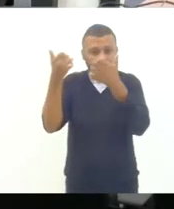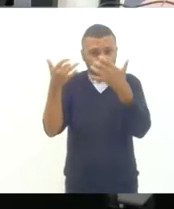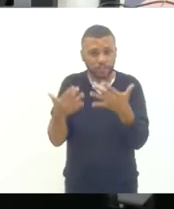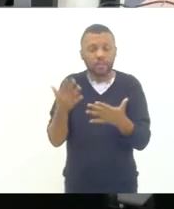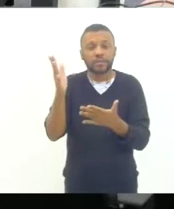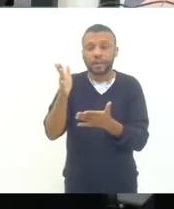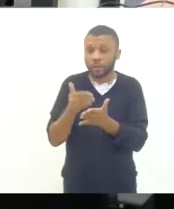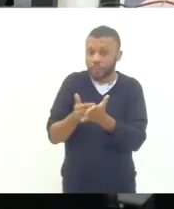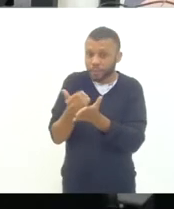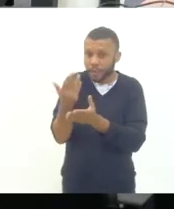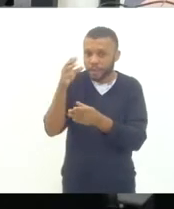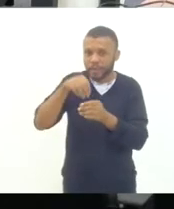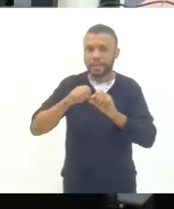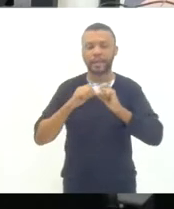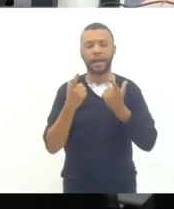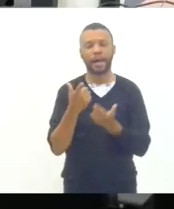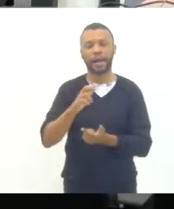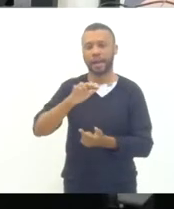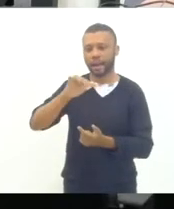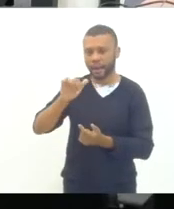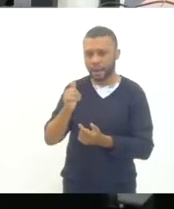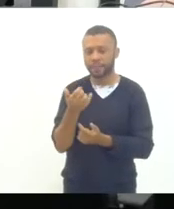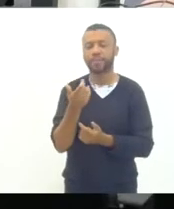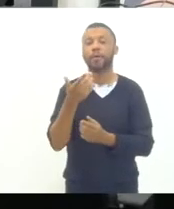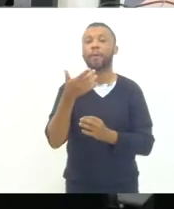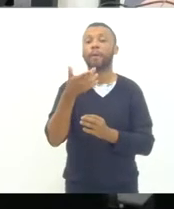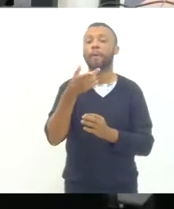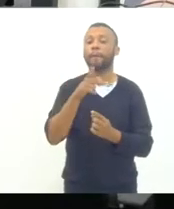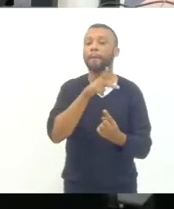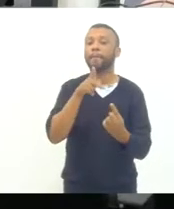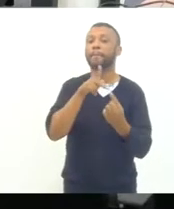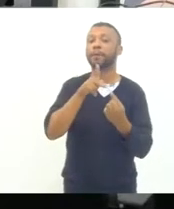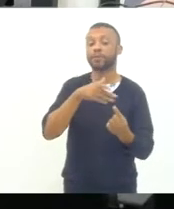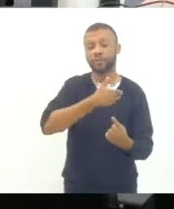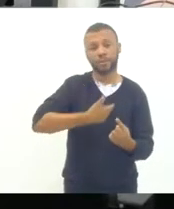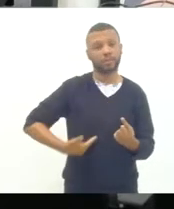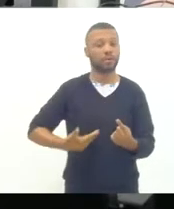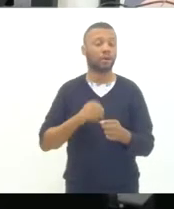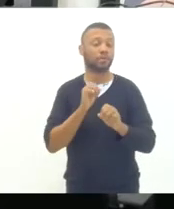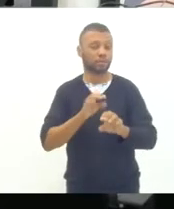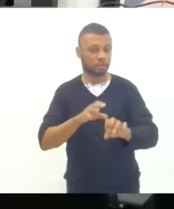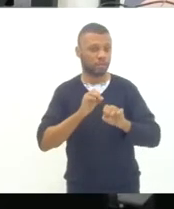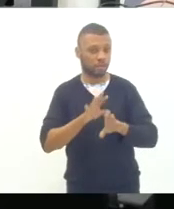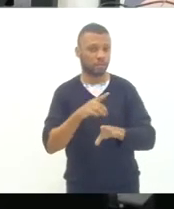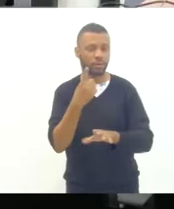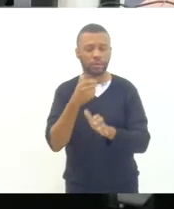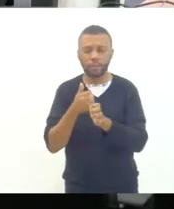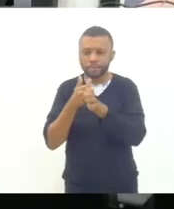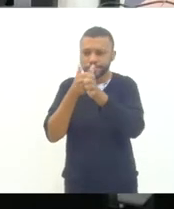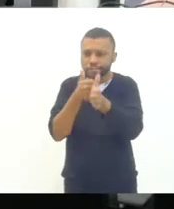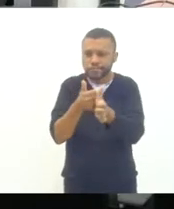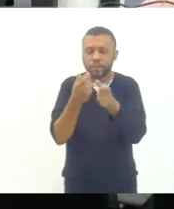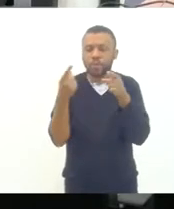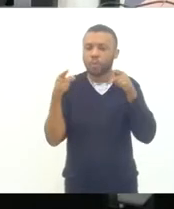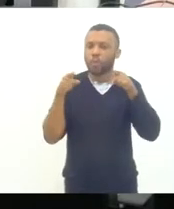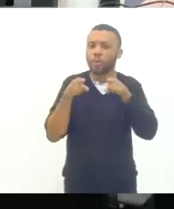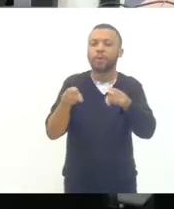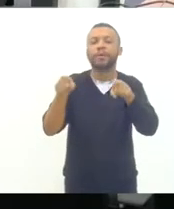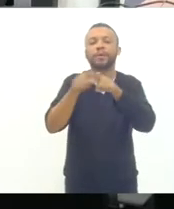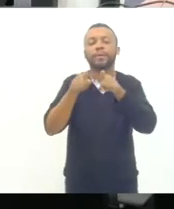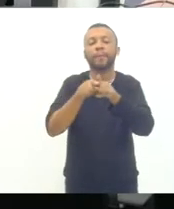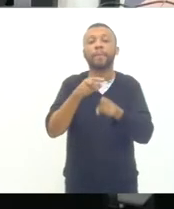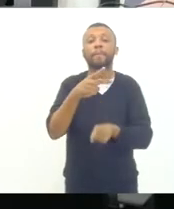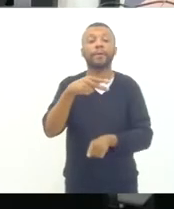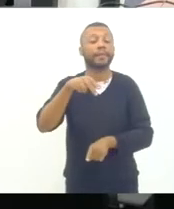LER, já virou um projeto de lei pelo que a gente também está acompanhando ativamente e também o plano nacional de